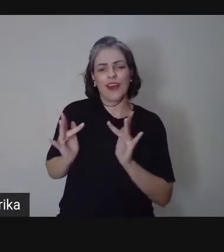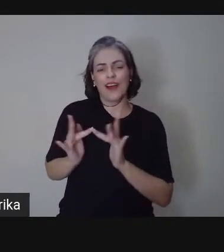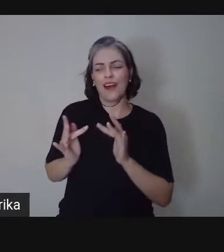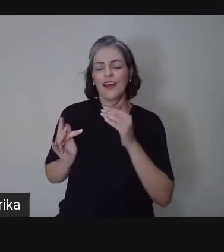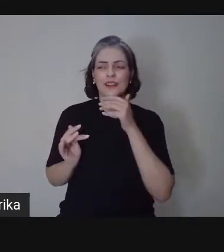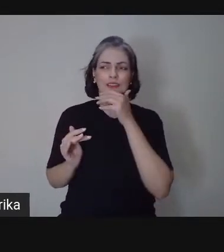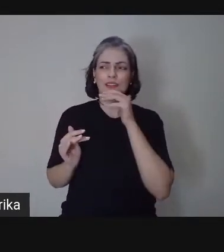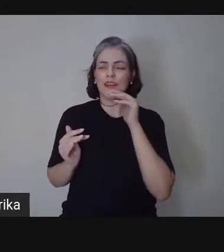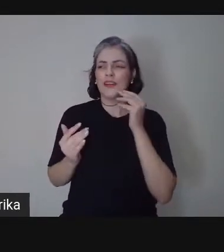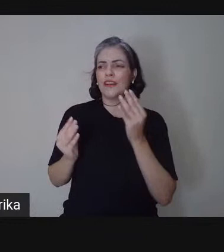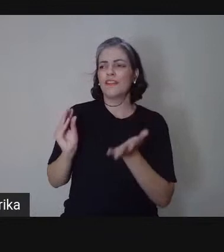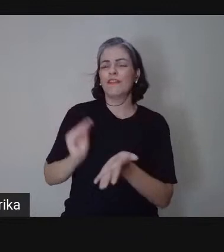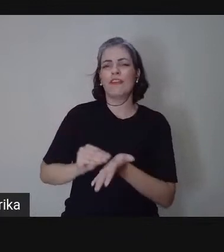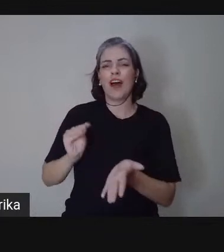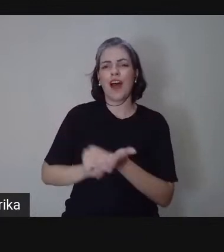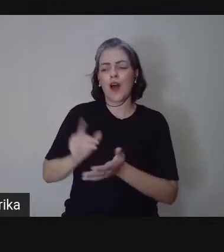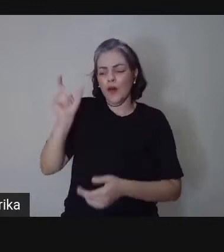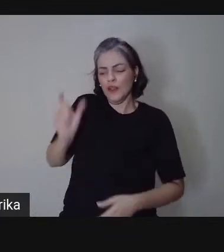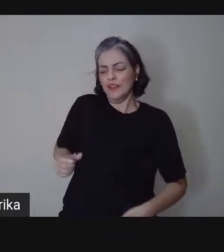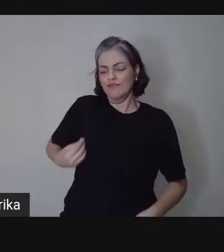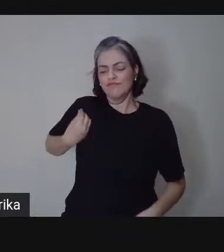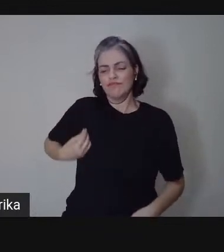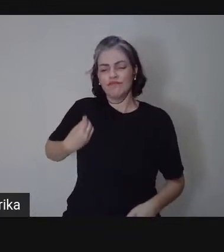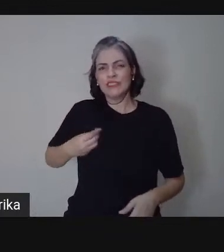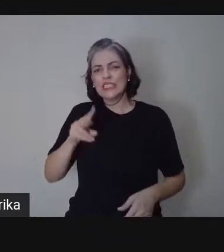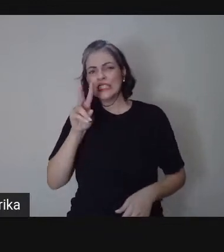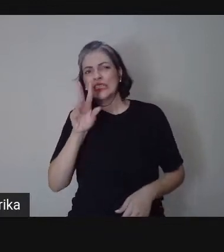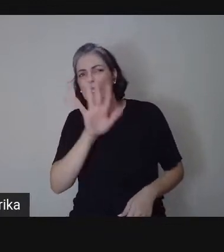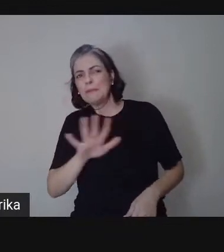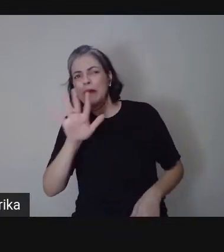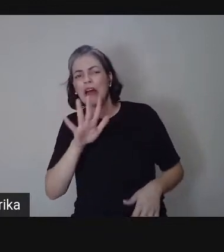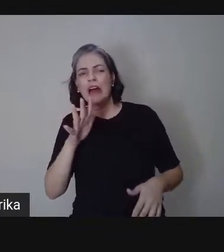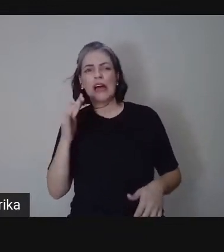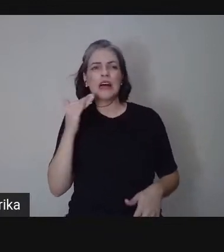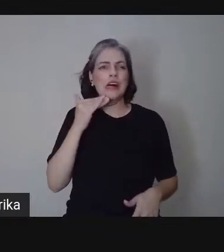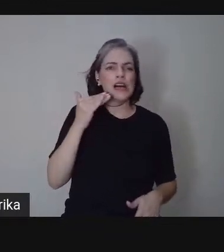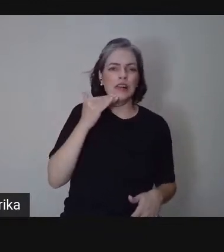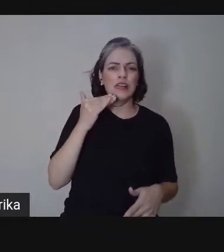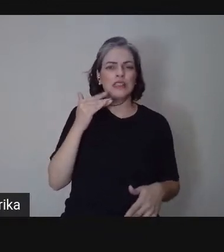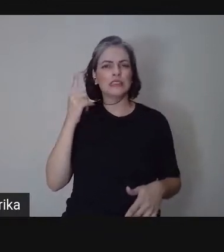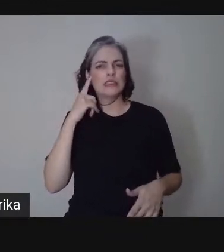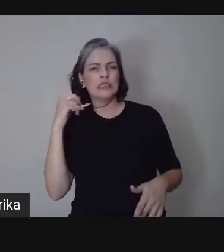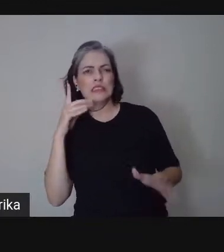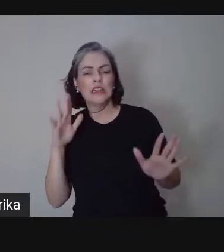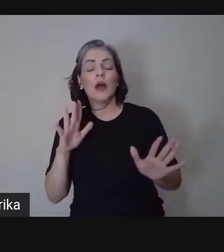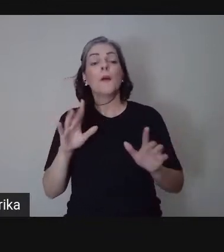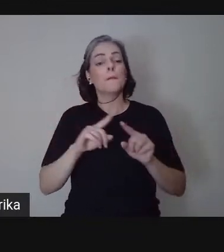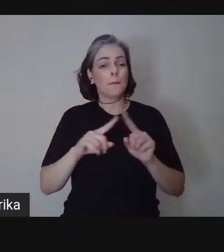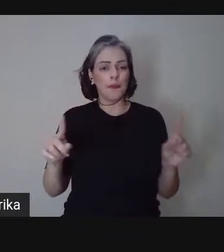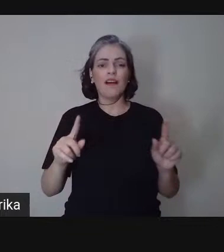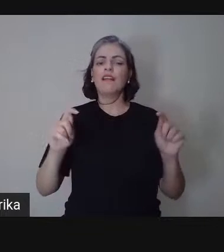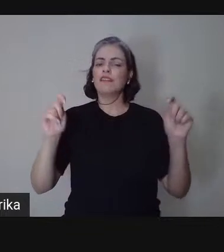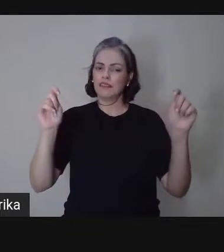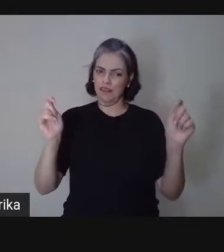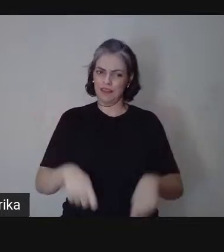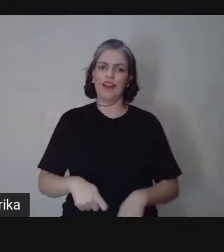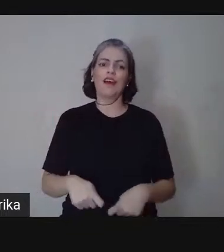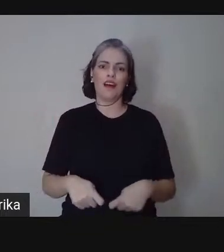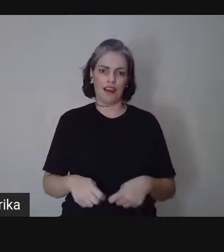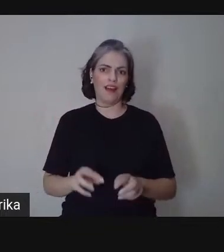falta a presença, mas que também é possível estabelecer relações